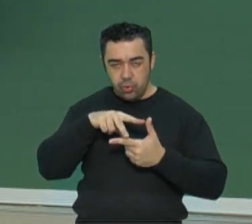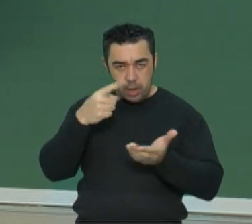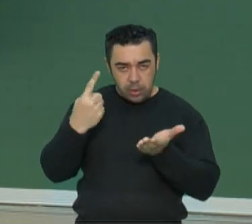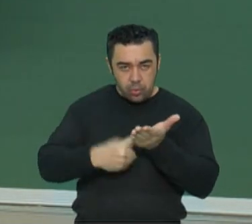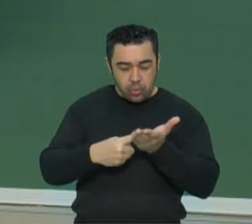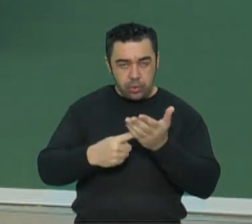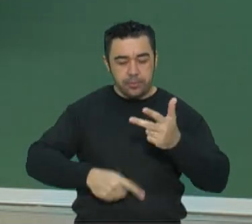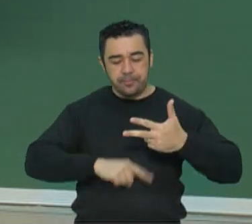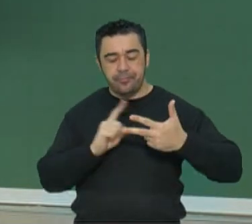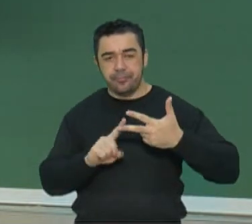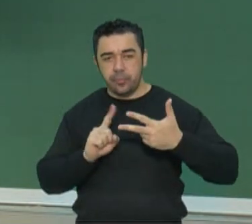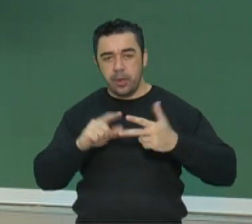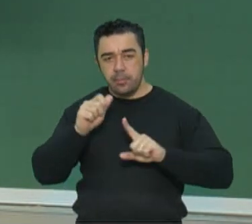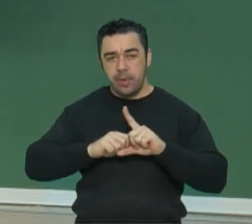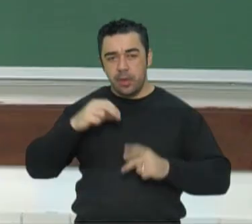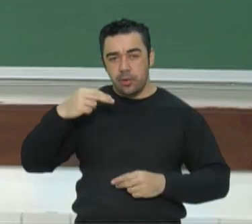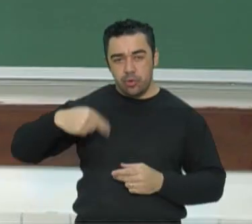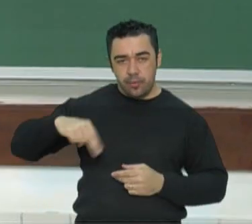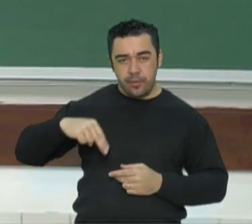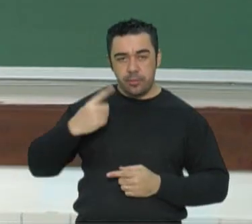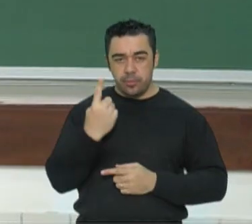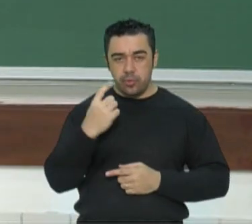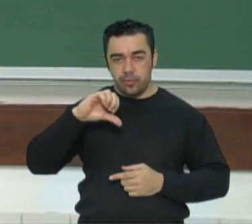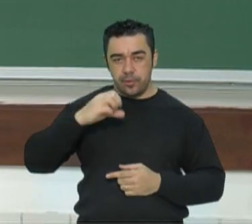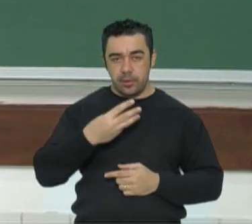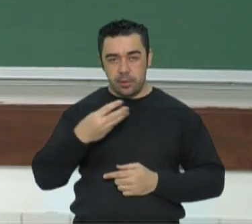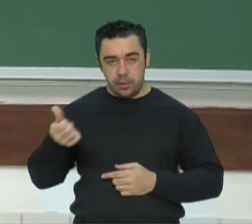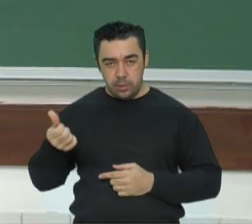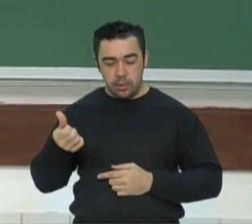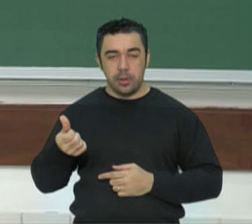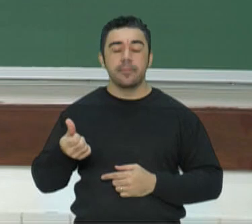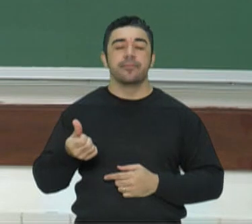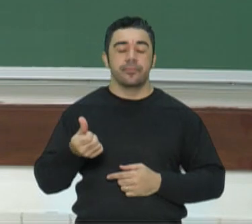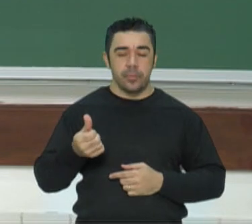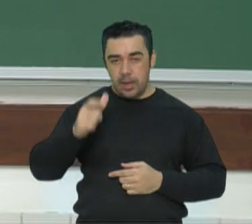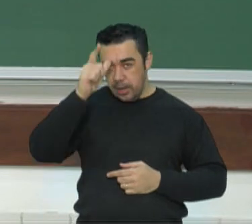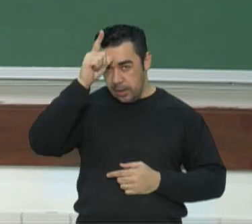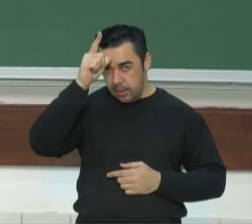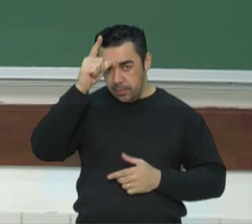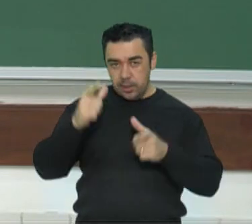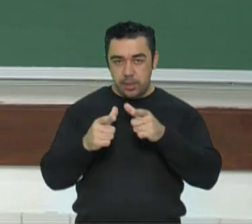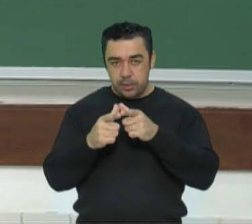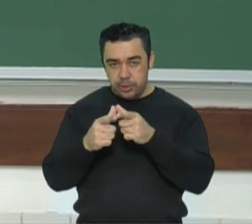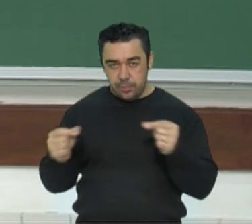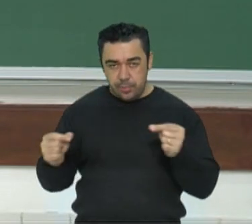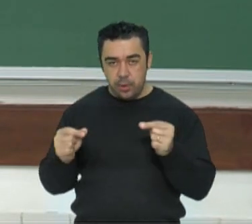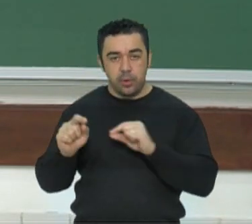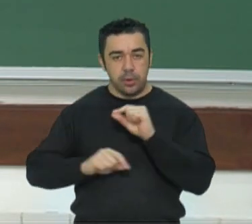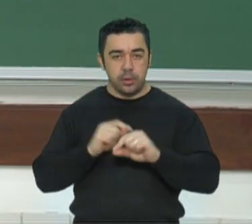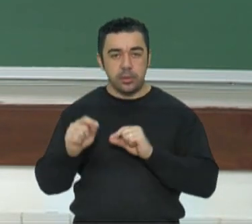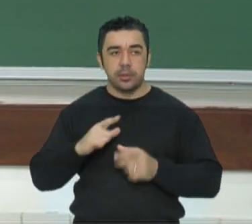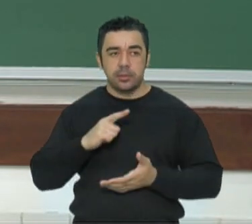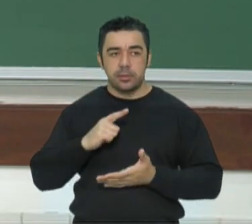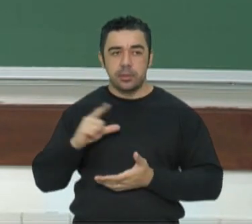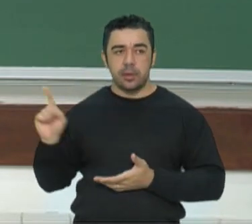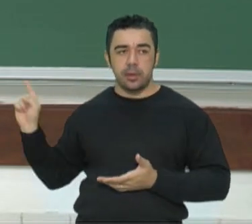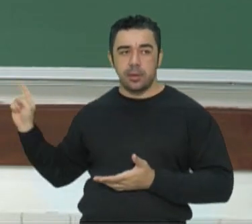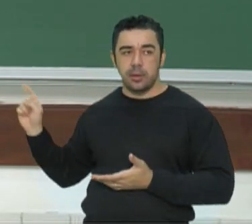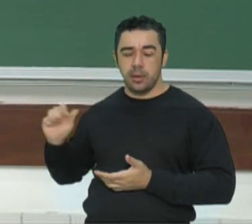depois, em novembro de 1936, entre Alemanha e Japão, o pacto anti-comintern,